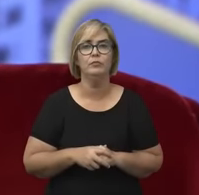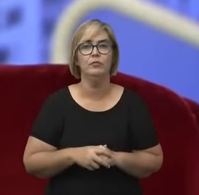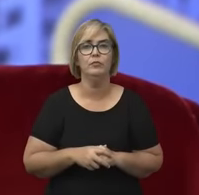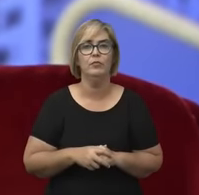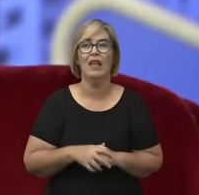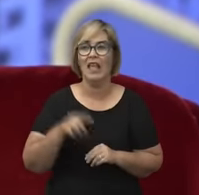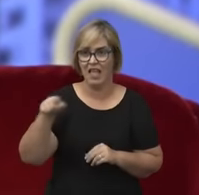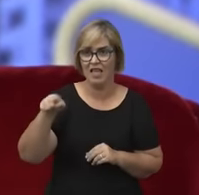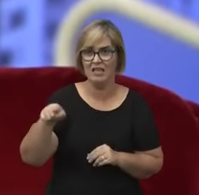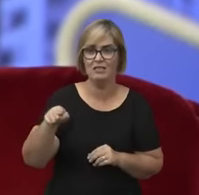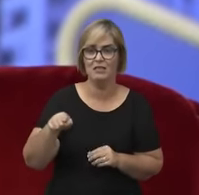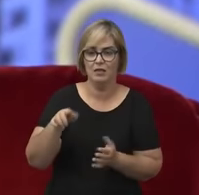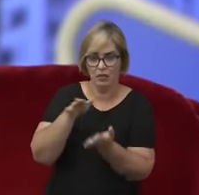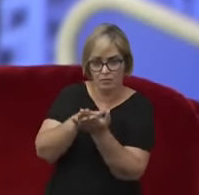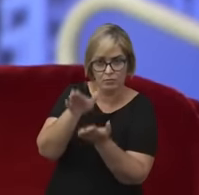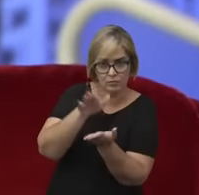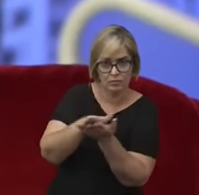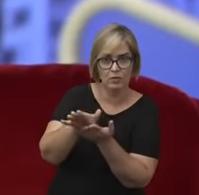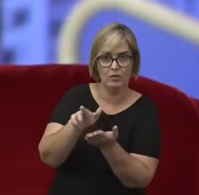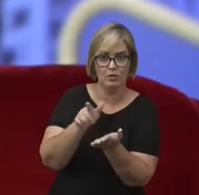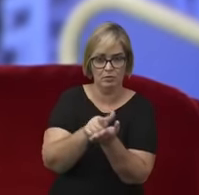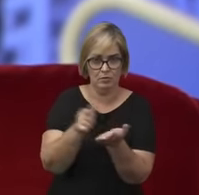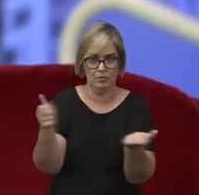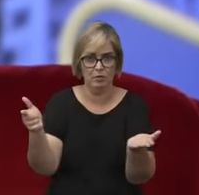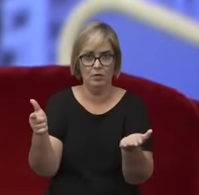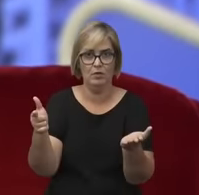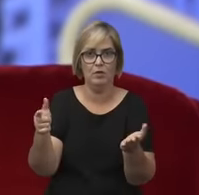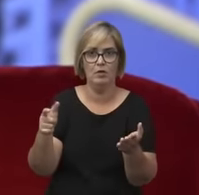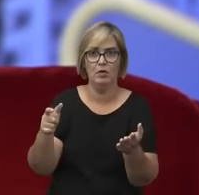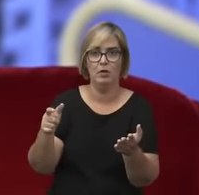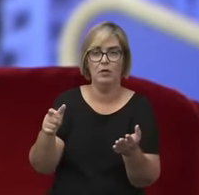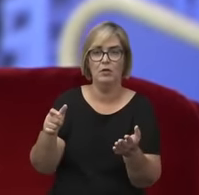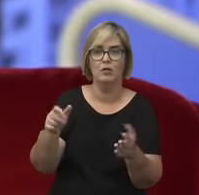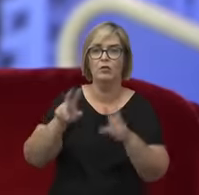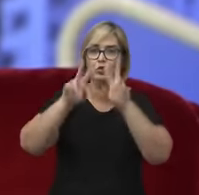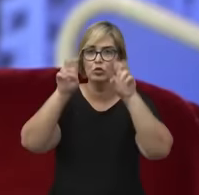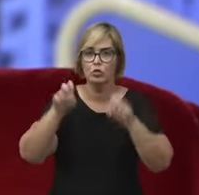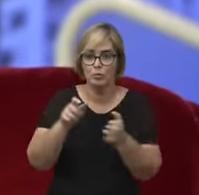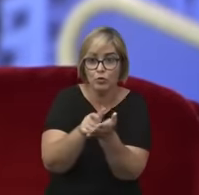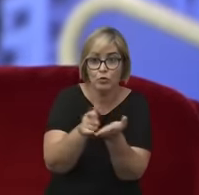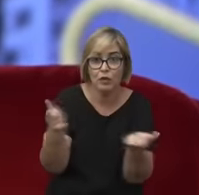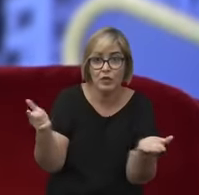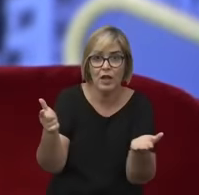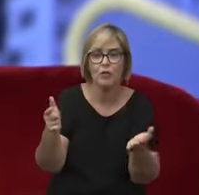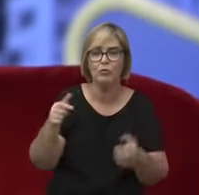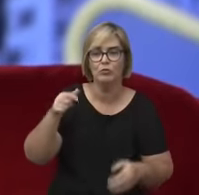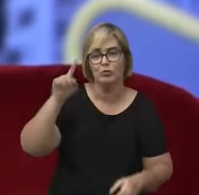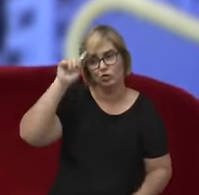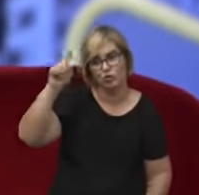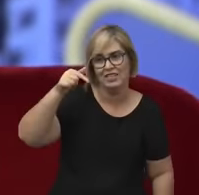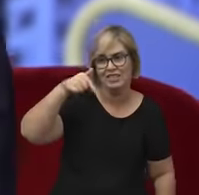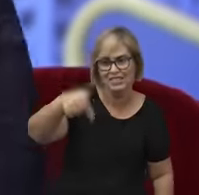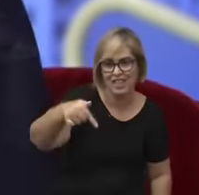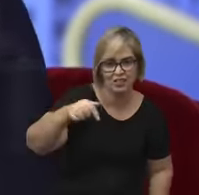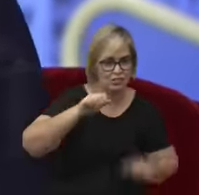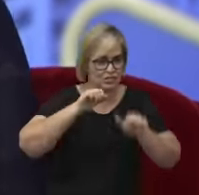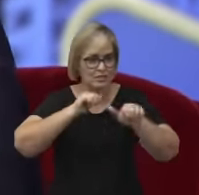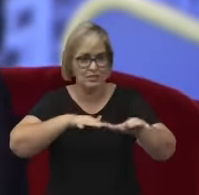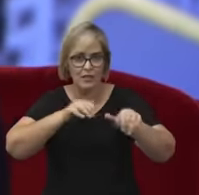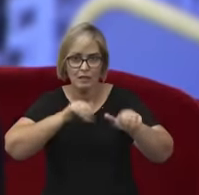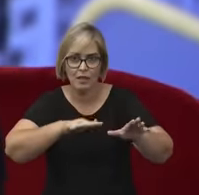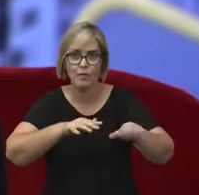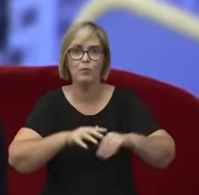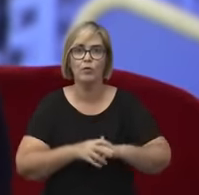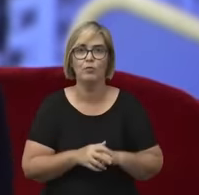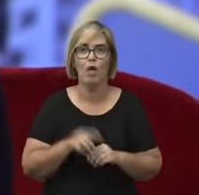editorial dessa obra, O Sexo Feminino, é publicado nessa data, 7 de setembro, também como um ato simbólico.